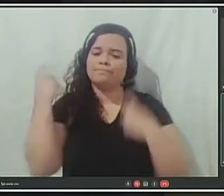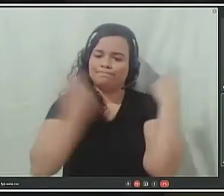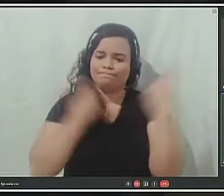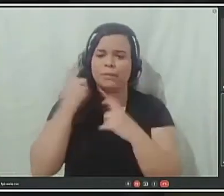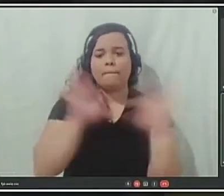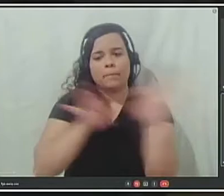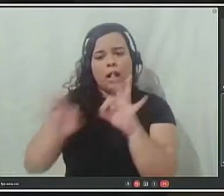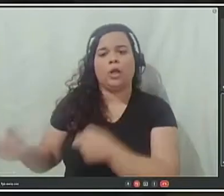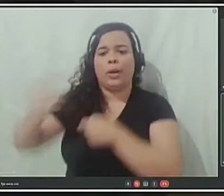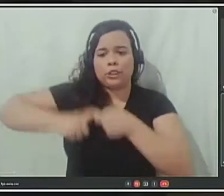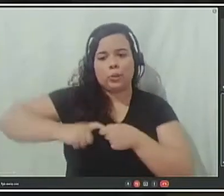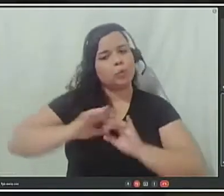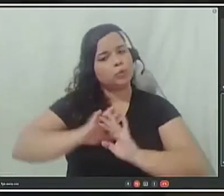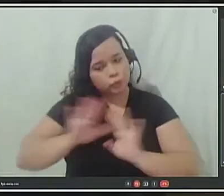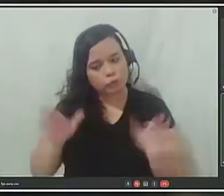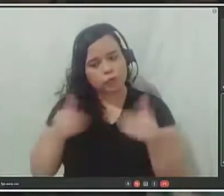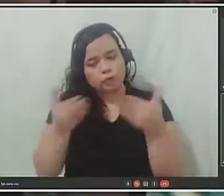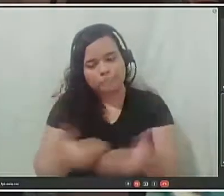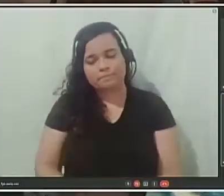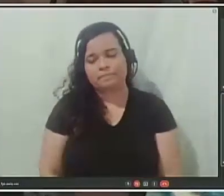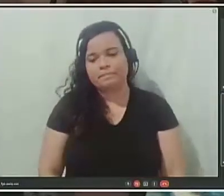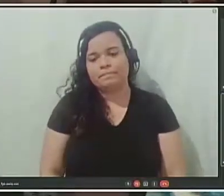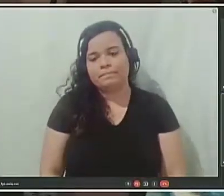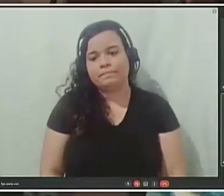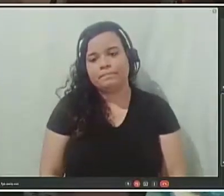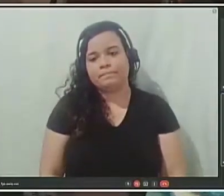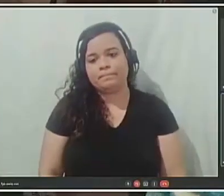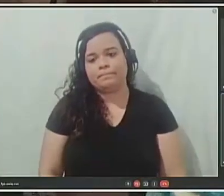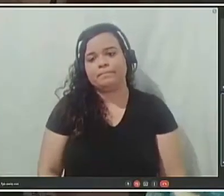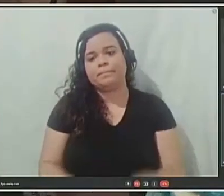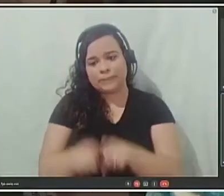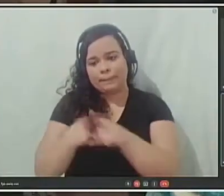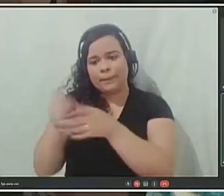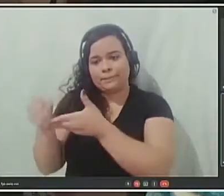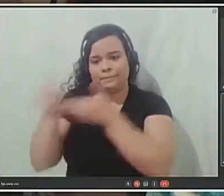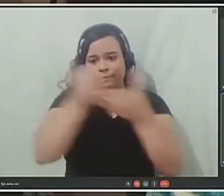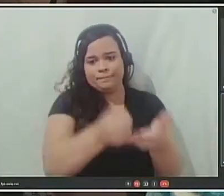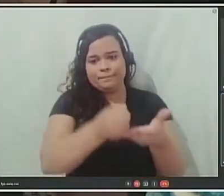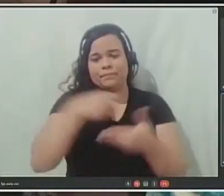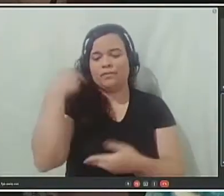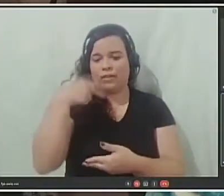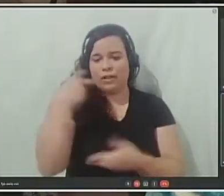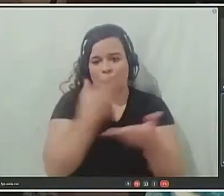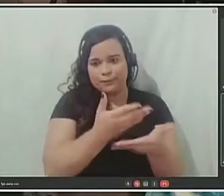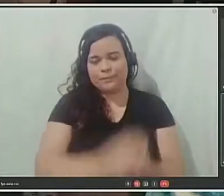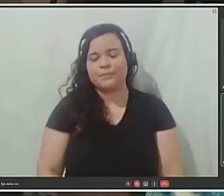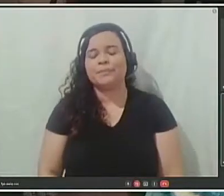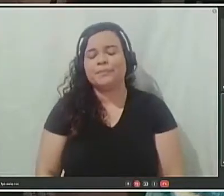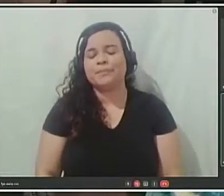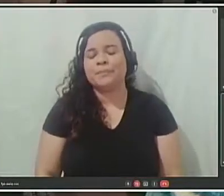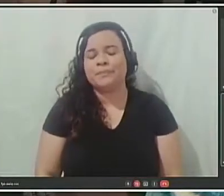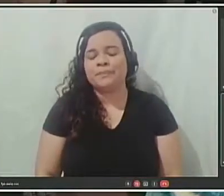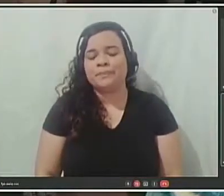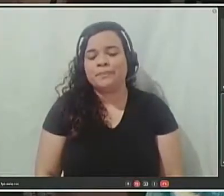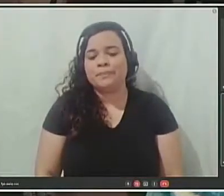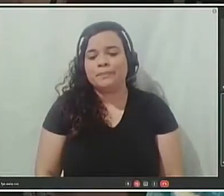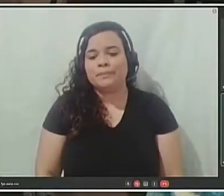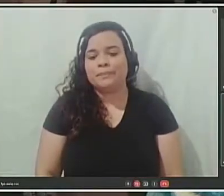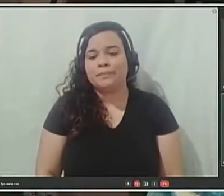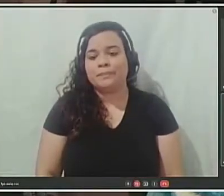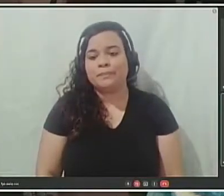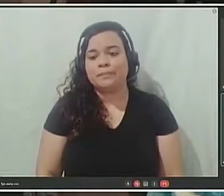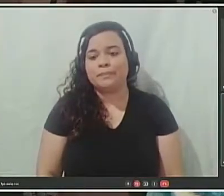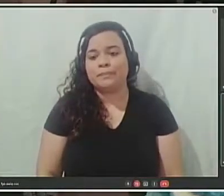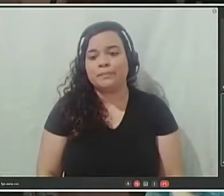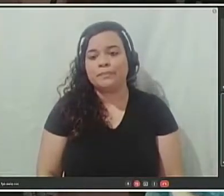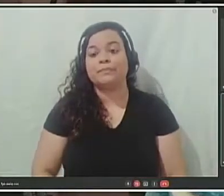cidade. Seria isso. Deixando a palavra ao vereador José Pedro Valk. Viu, André? Quanto